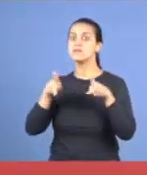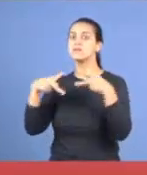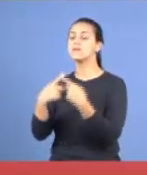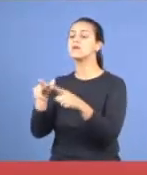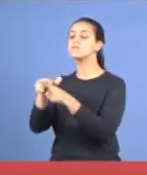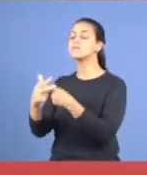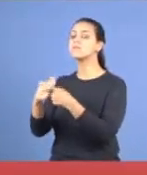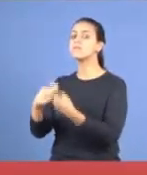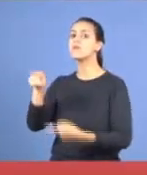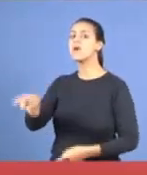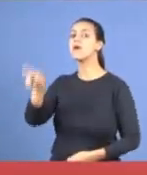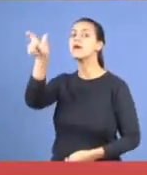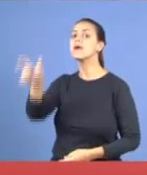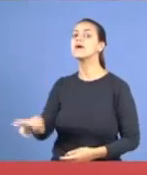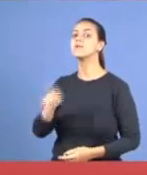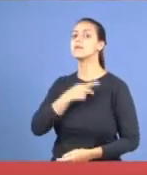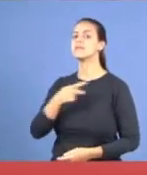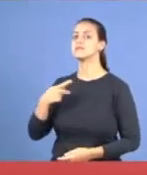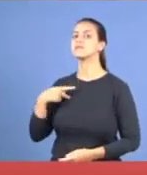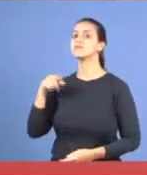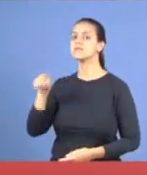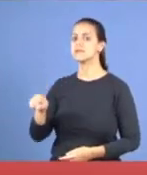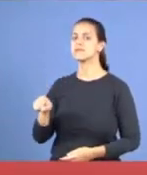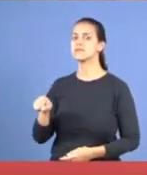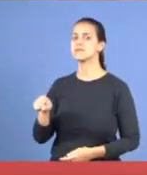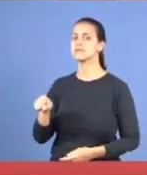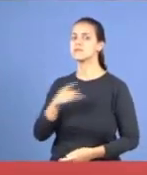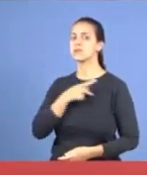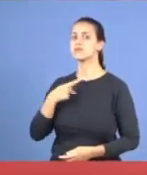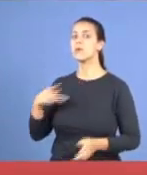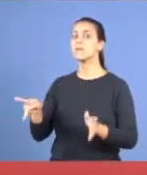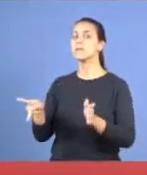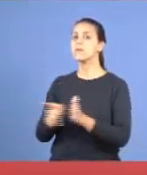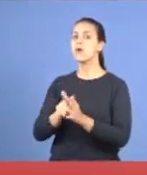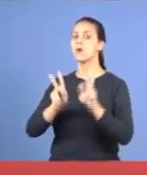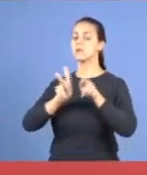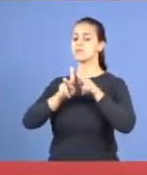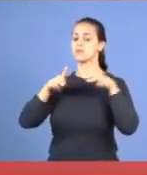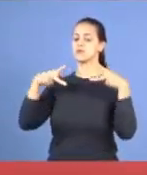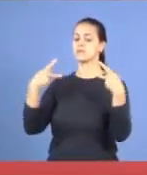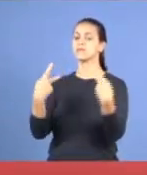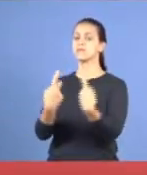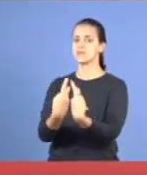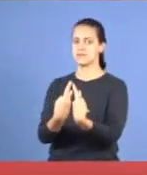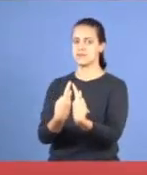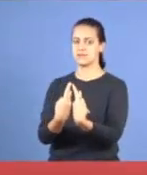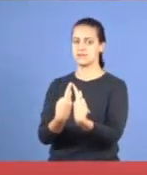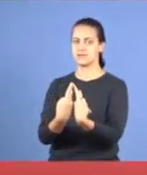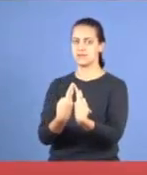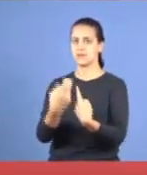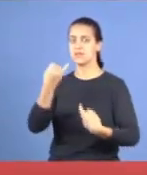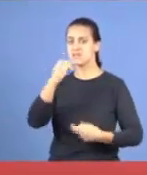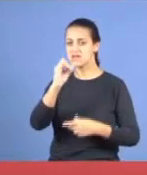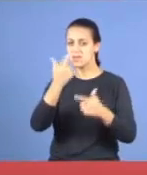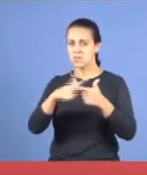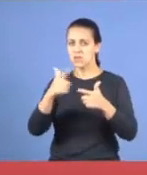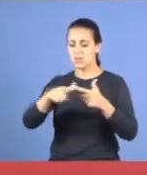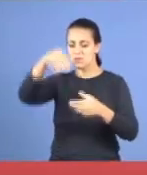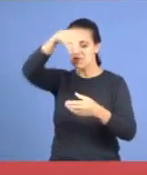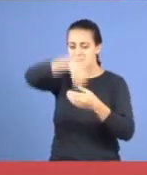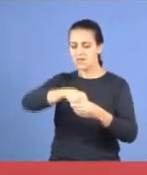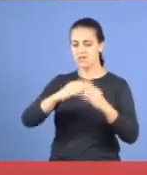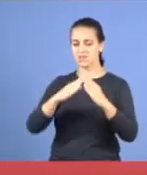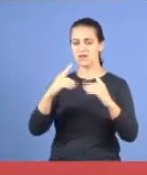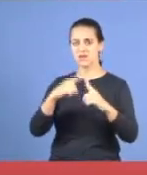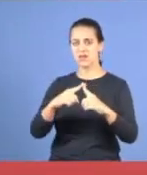não é membro da igreja, o pastor, é membro do presbitério, quando, há um problema, dentro da igreja, o pastor, é